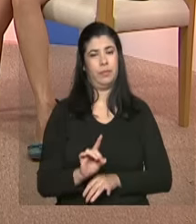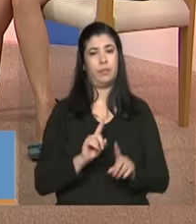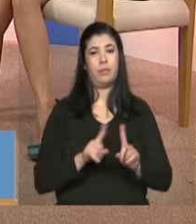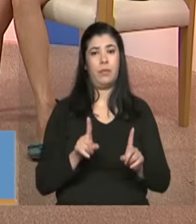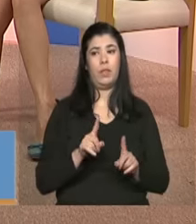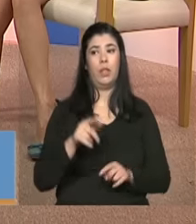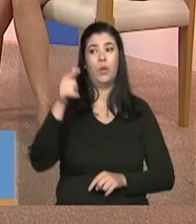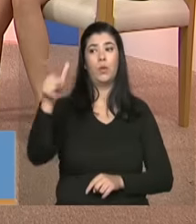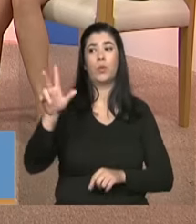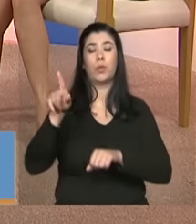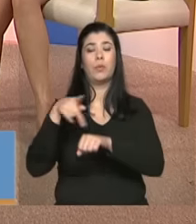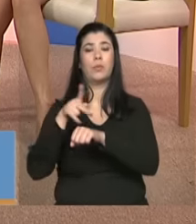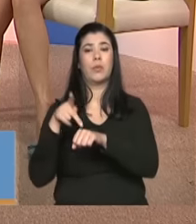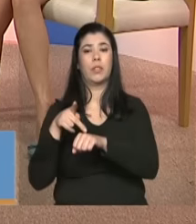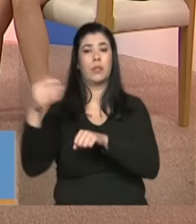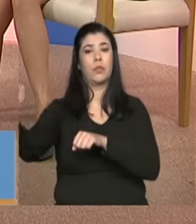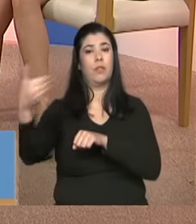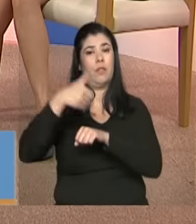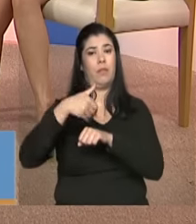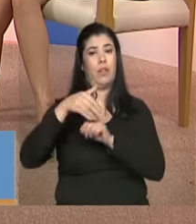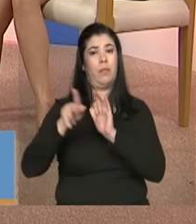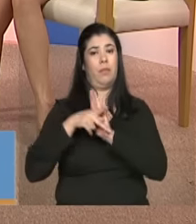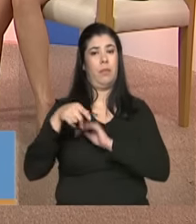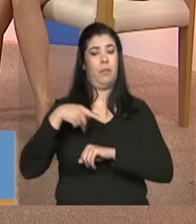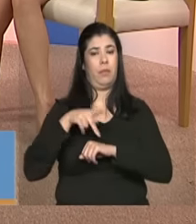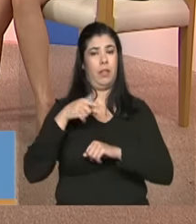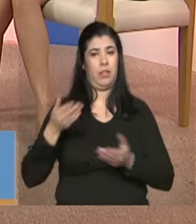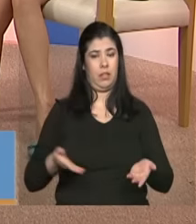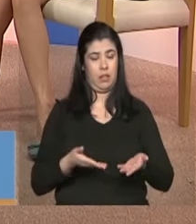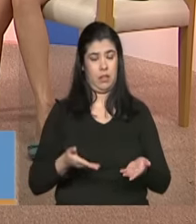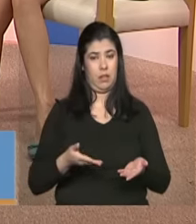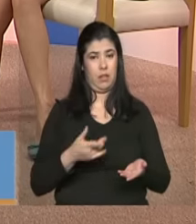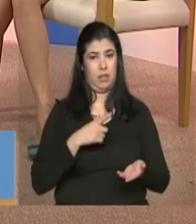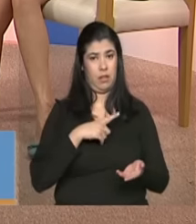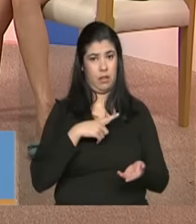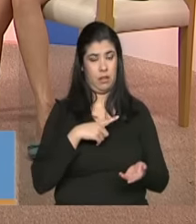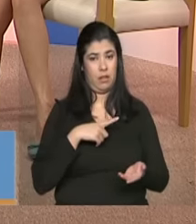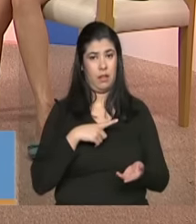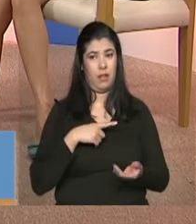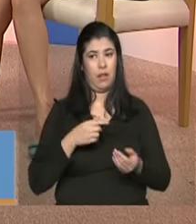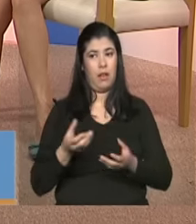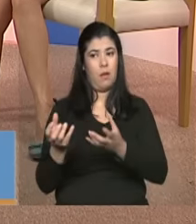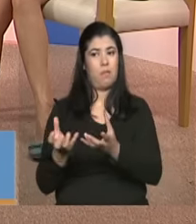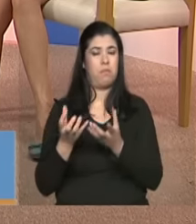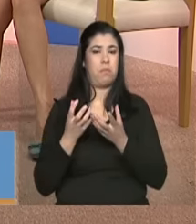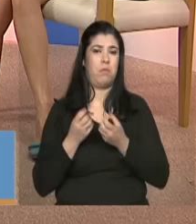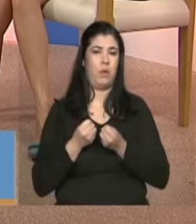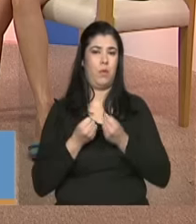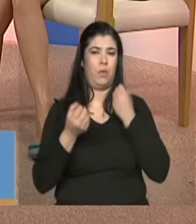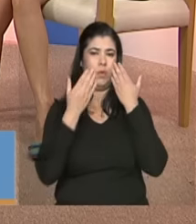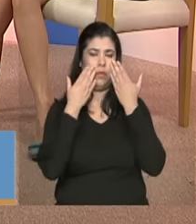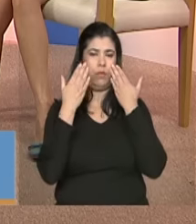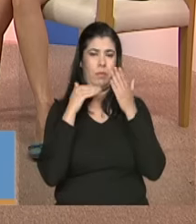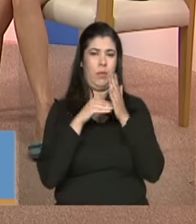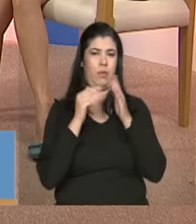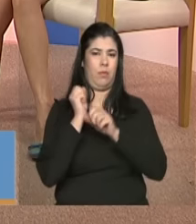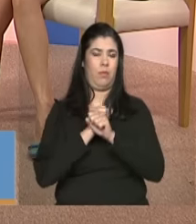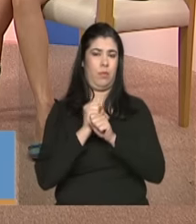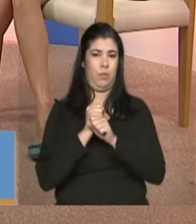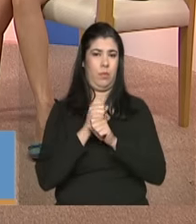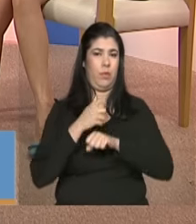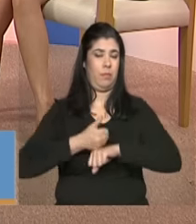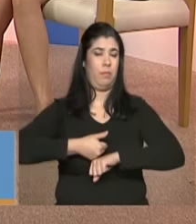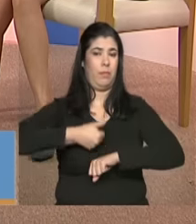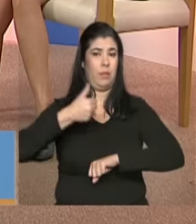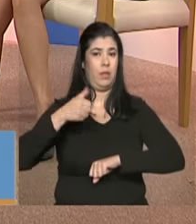migrantes eles vêm trazendo uma demanda para o acolhimento numa proporção maior do que os últimos anos a gente vinha percebendo e isso tem